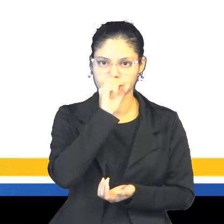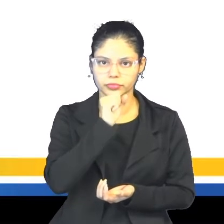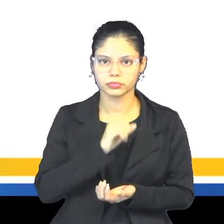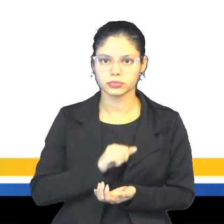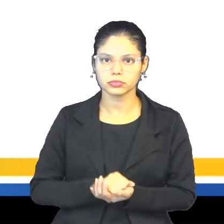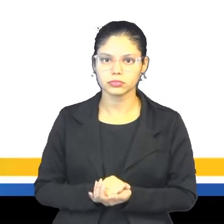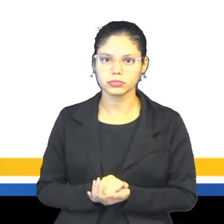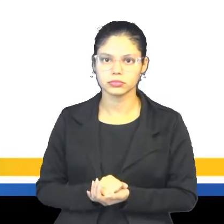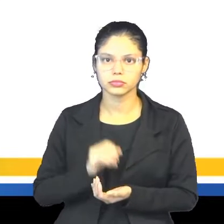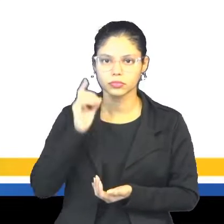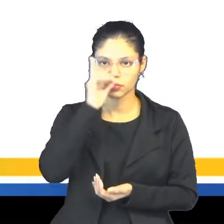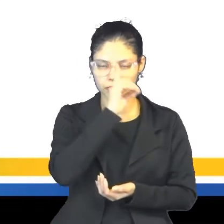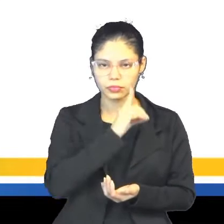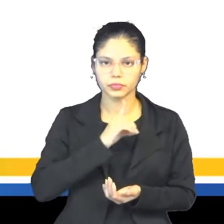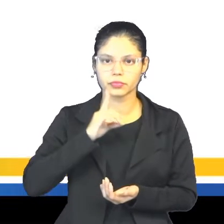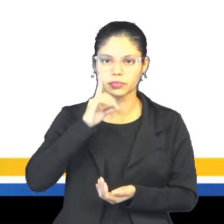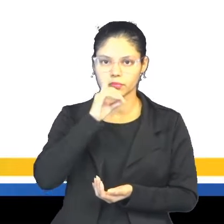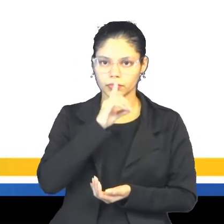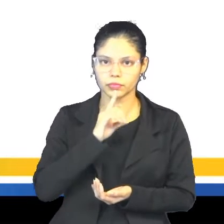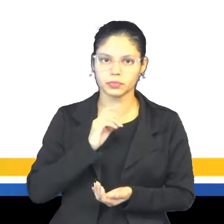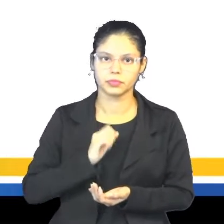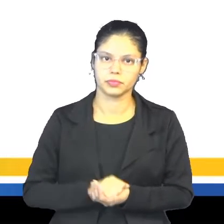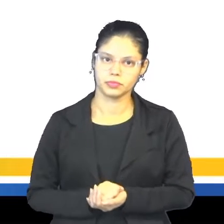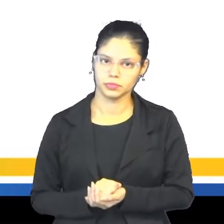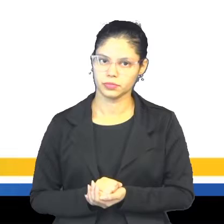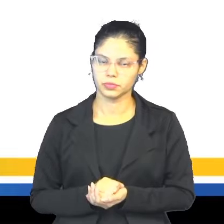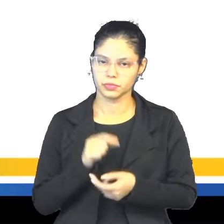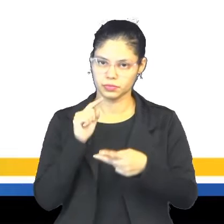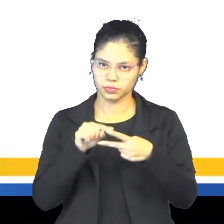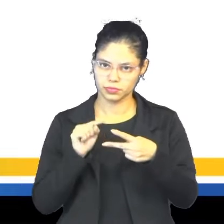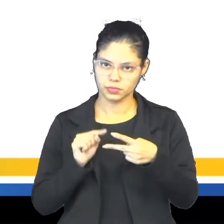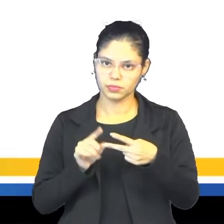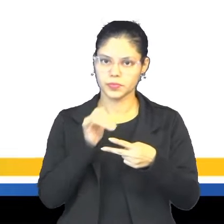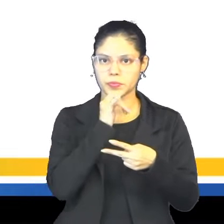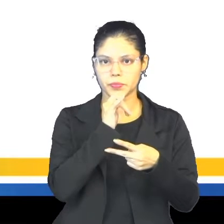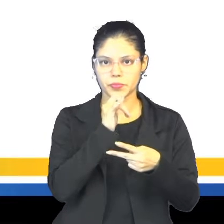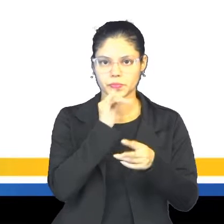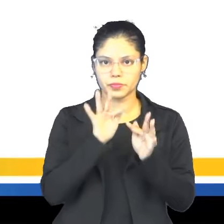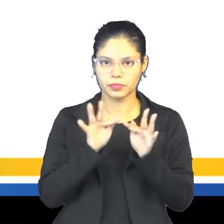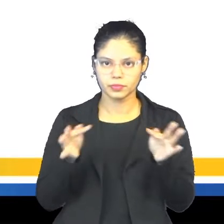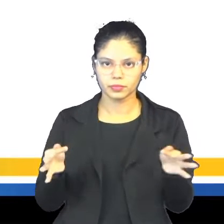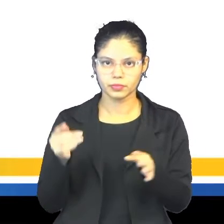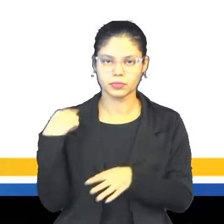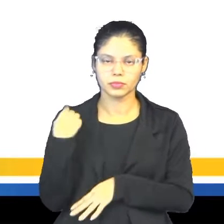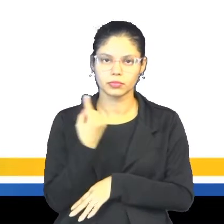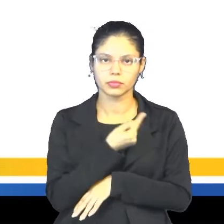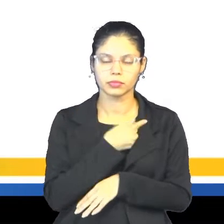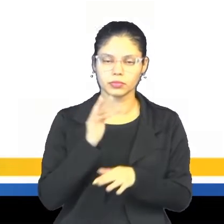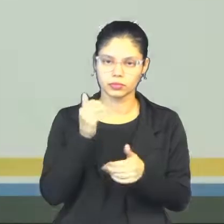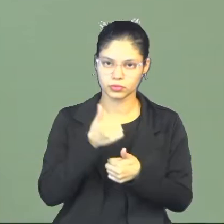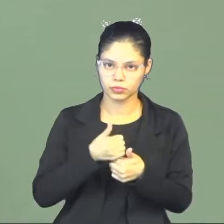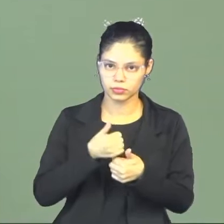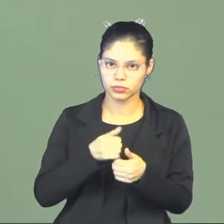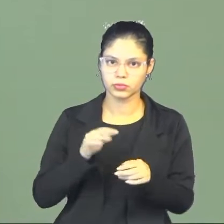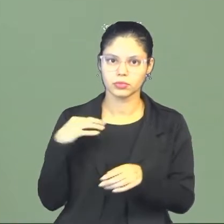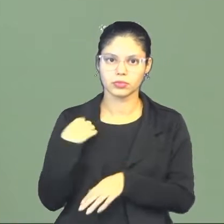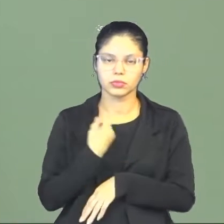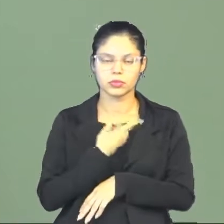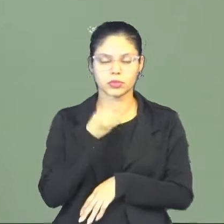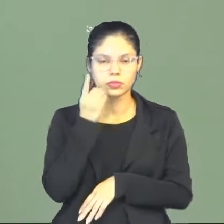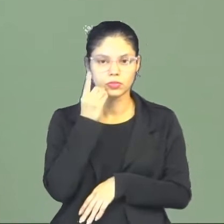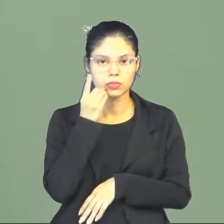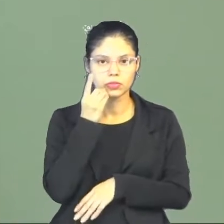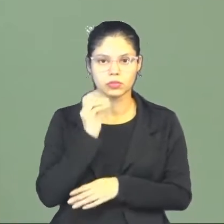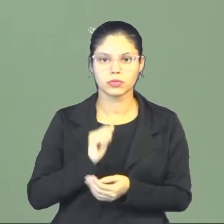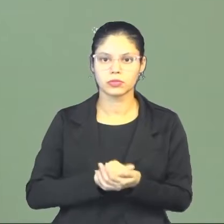E Sunday, que é domingo. Nós temos ali dois exemplos de frase, né, em que nós aplicamos os dias da semana. A